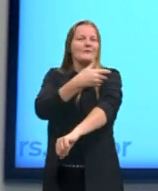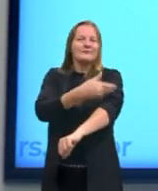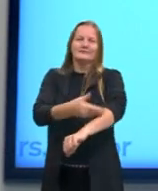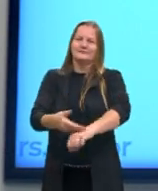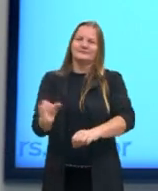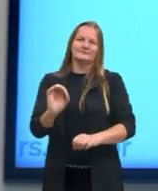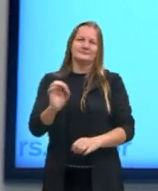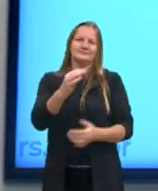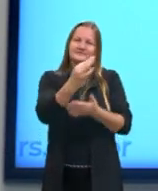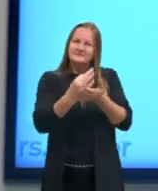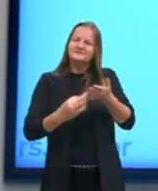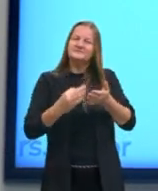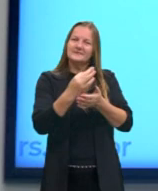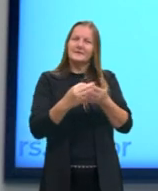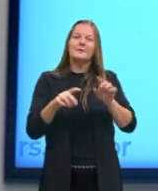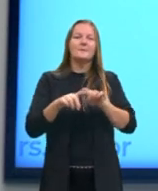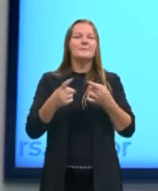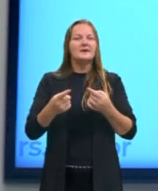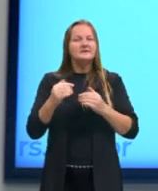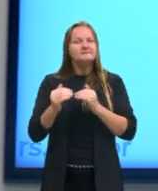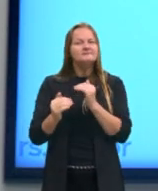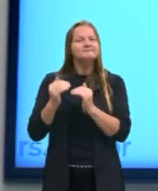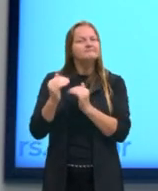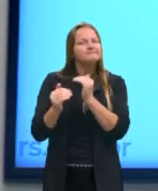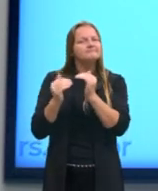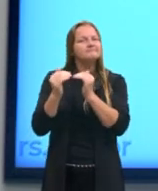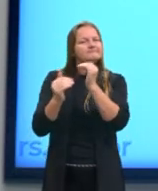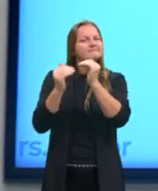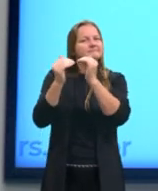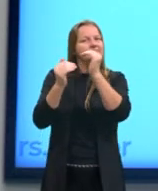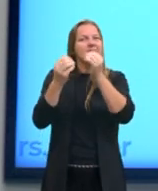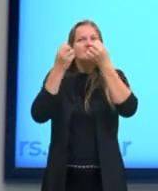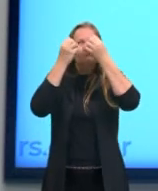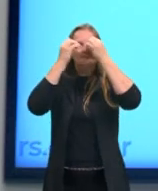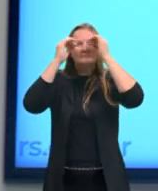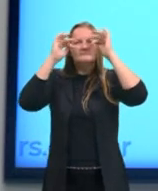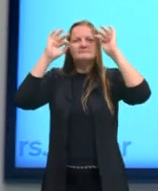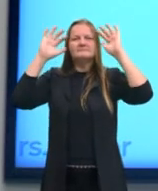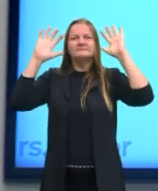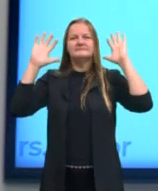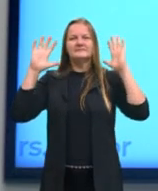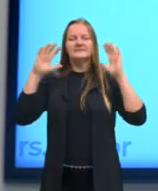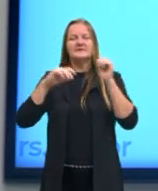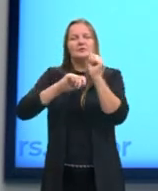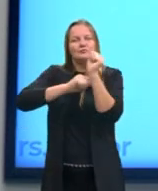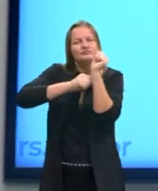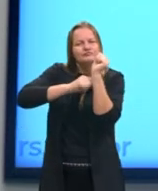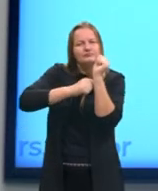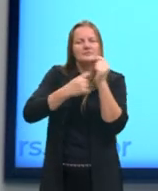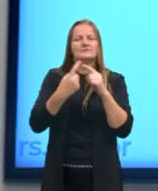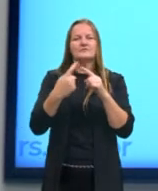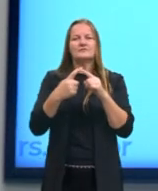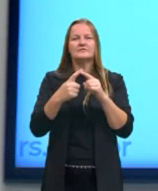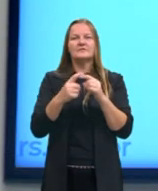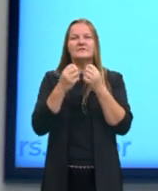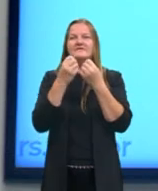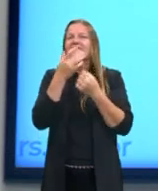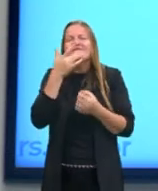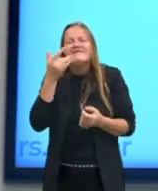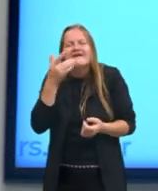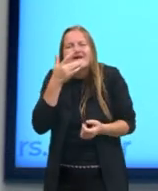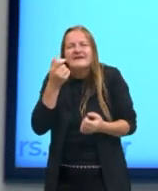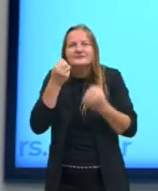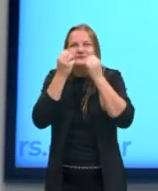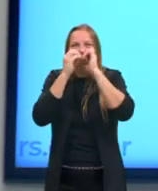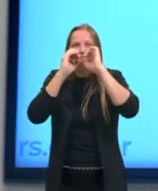está lendo textos. Mas à medida que a gente vai entendendo esse código, vai ficando muito mais